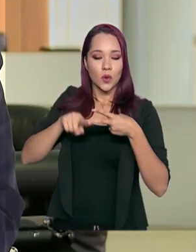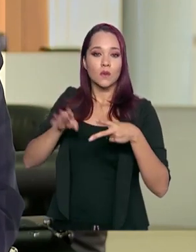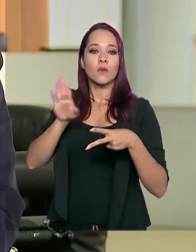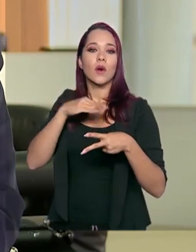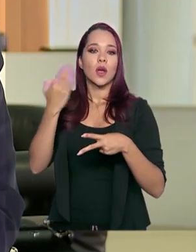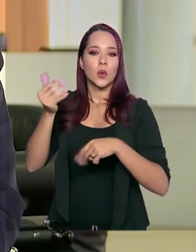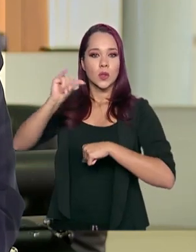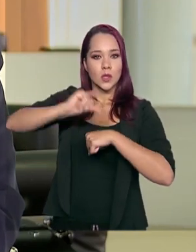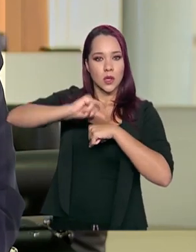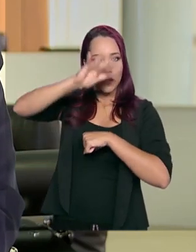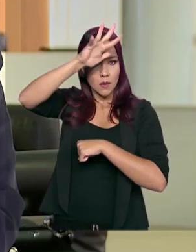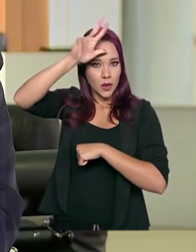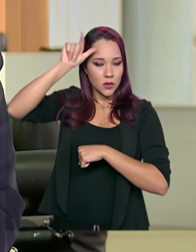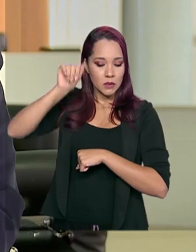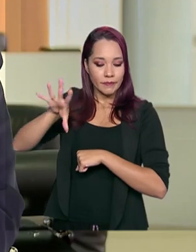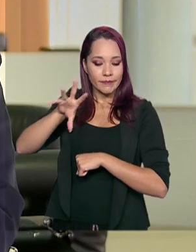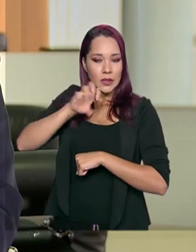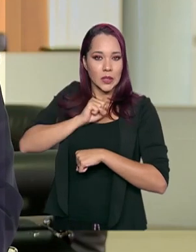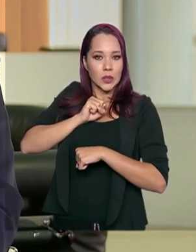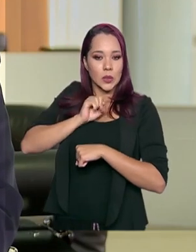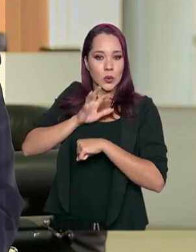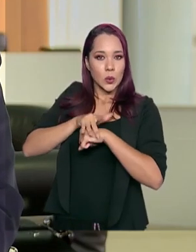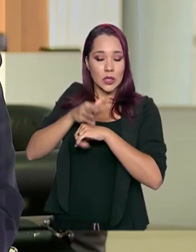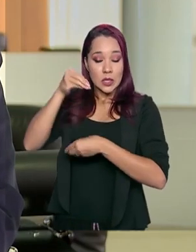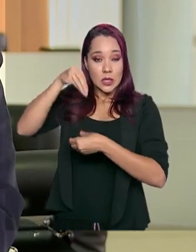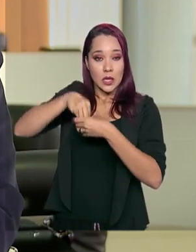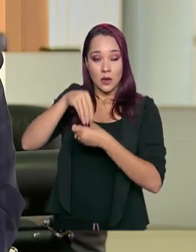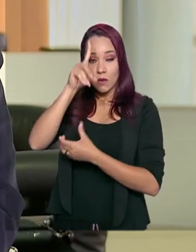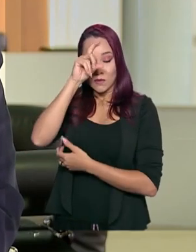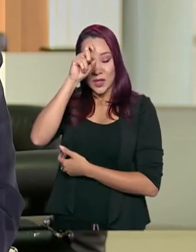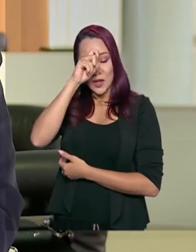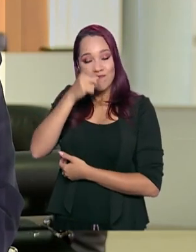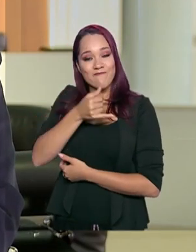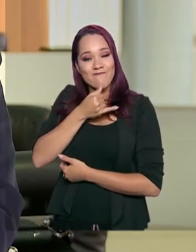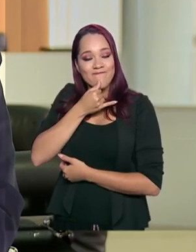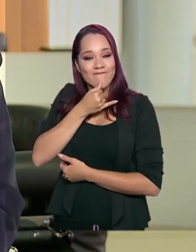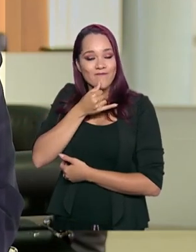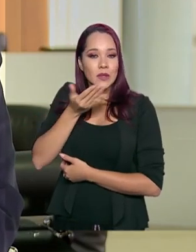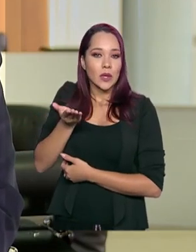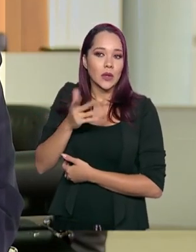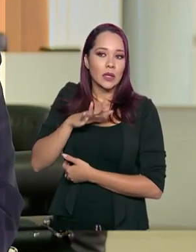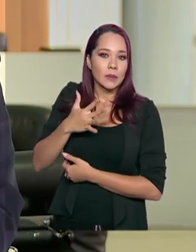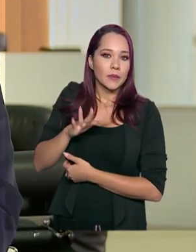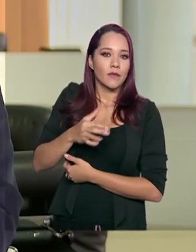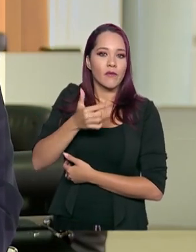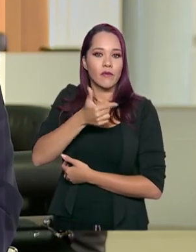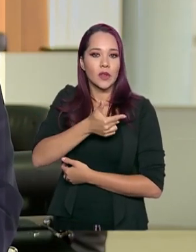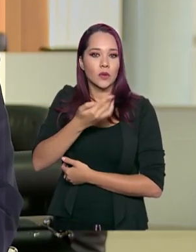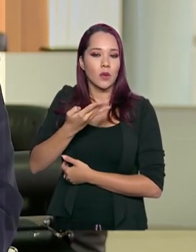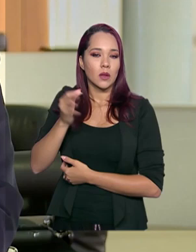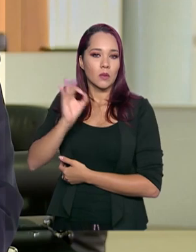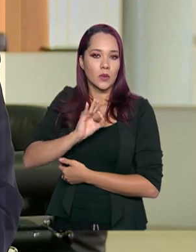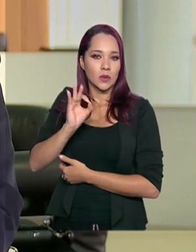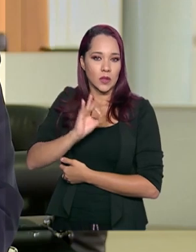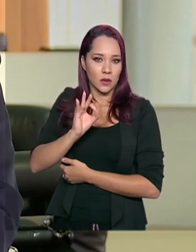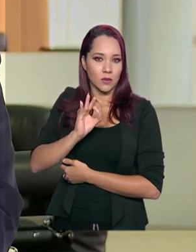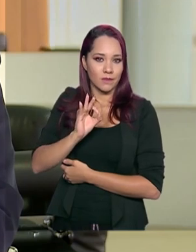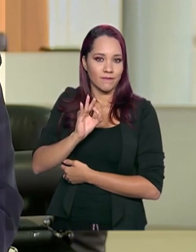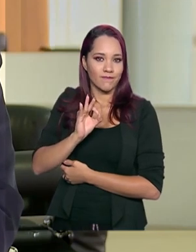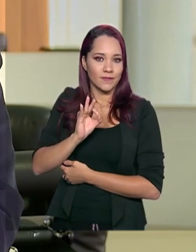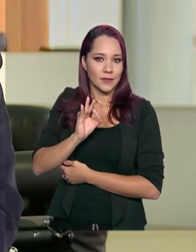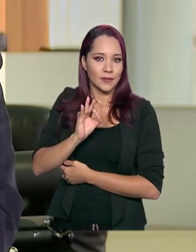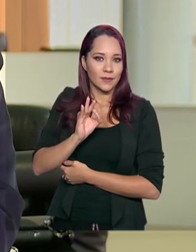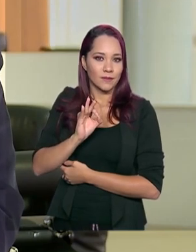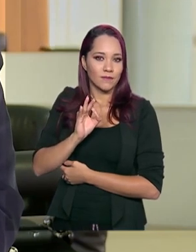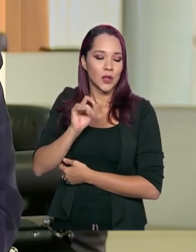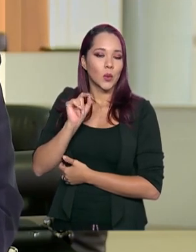Manaus, contraíram a doença dentro do hospital, infelizmente, nós estamos aí com a margem de 24% do